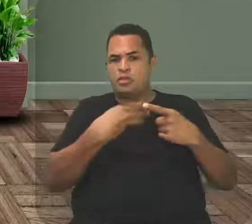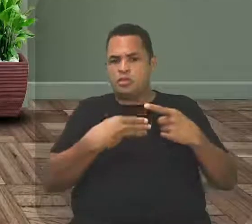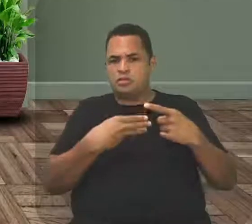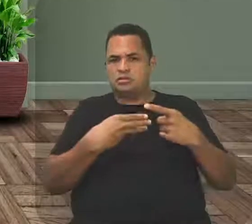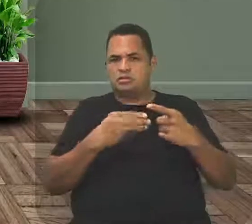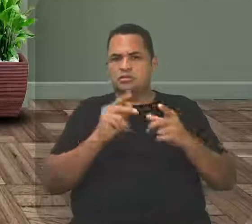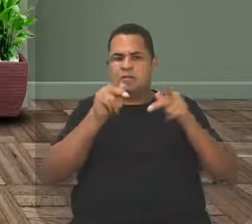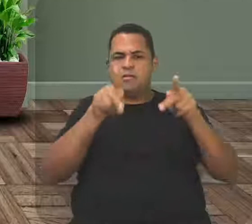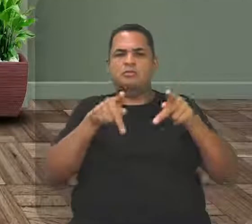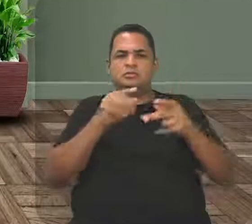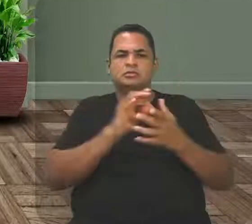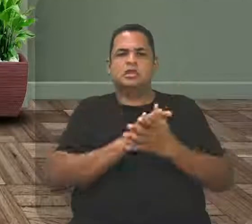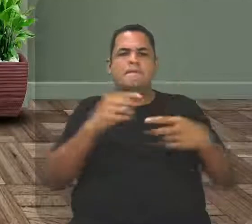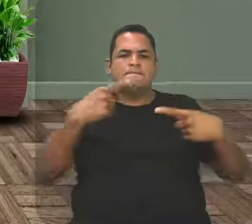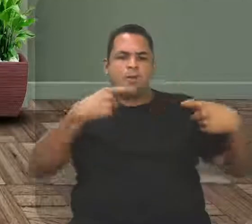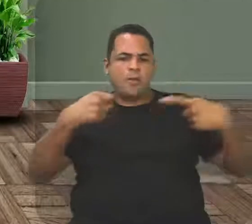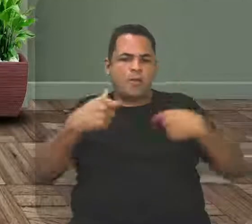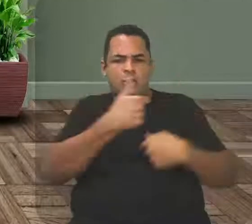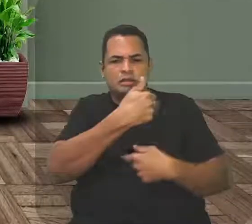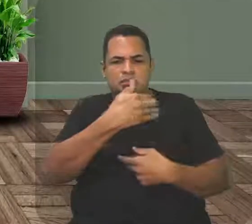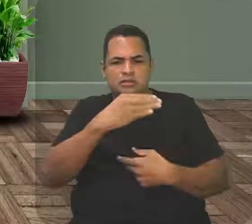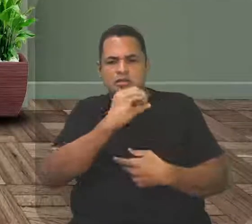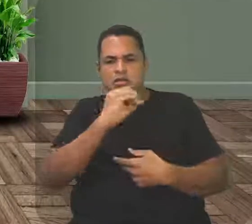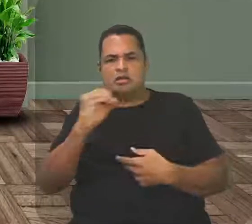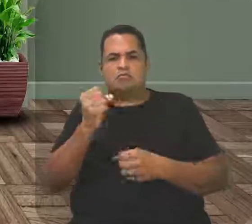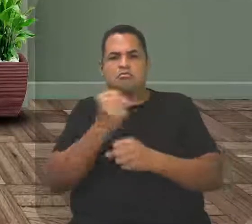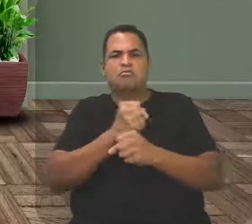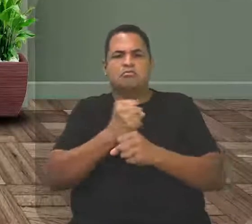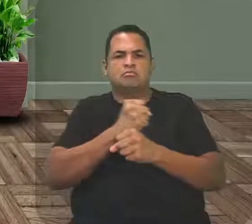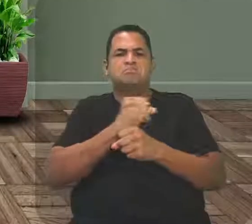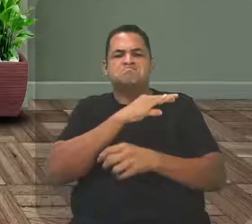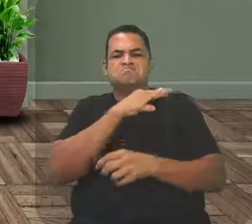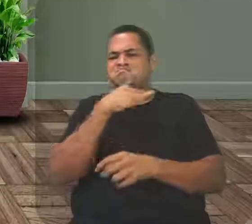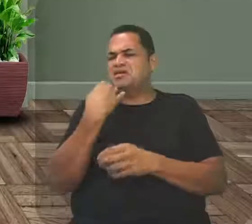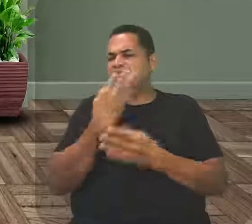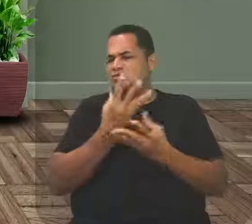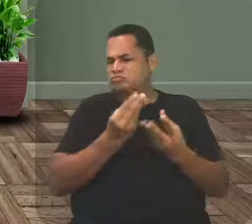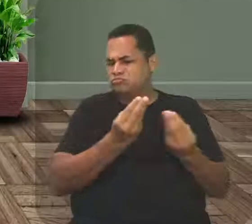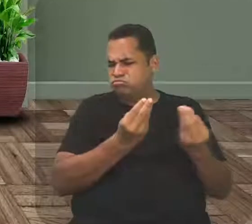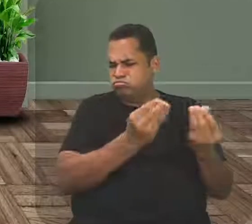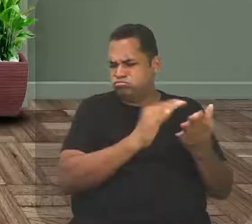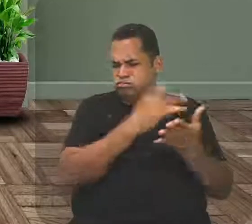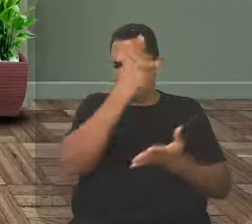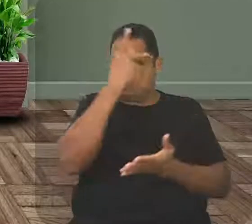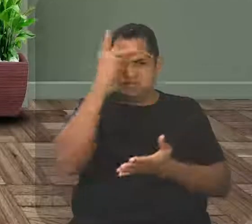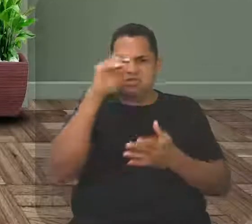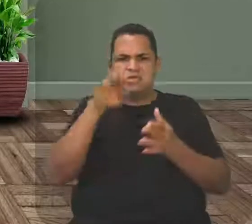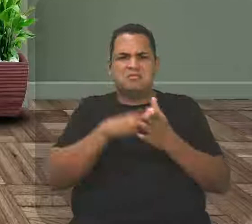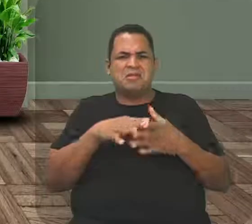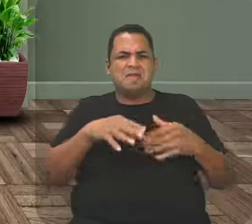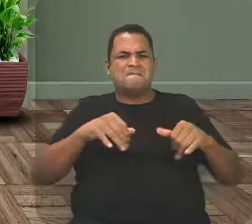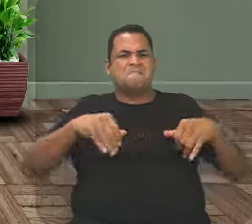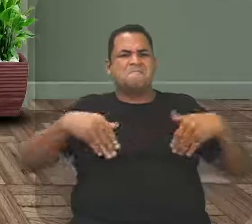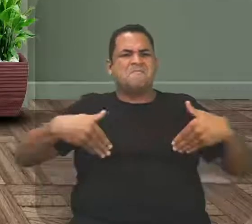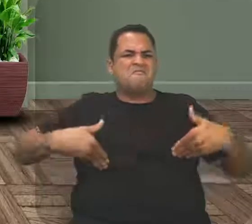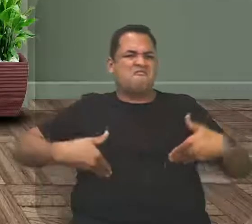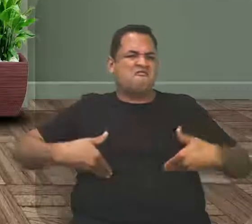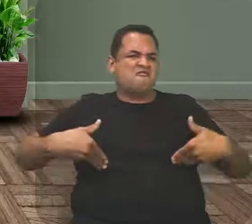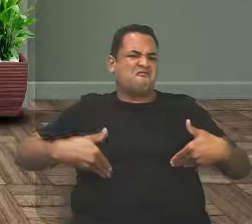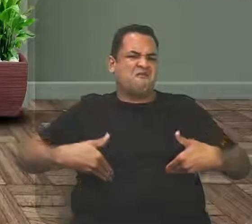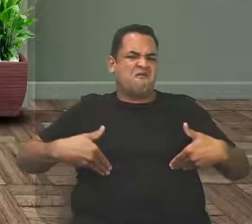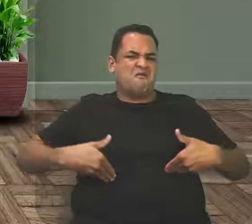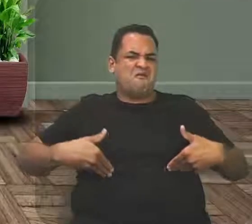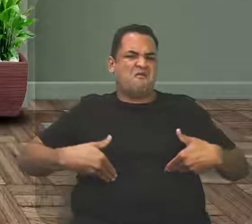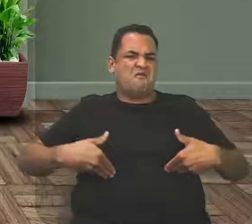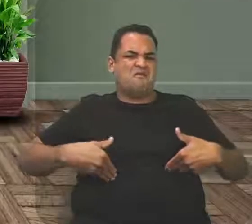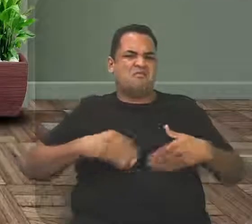Guerra dos 100 anos, também ajudou a matar muita gente e a grande fome na Europa. Então, essas